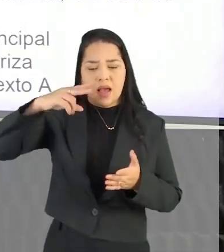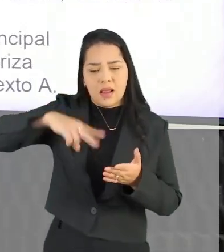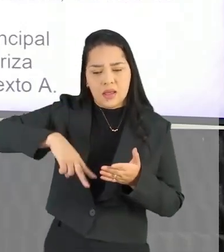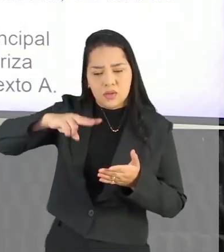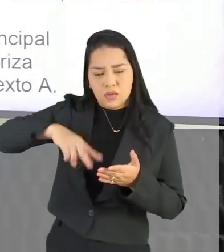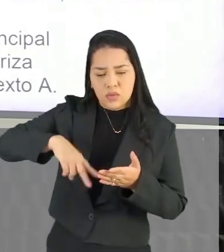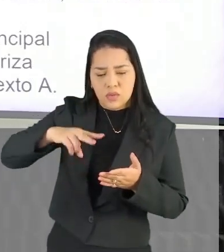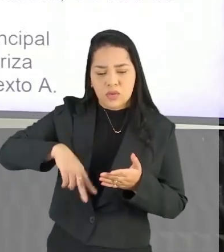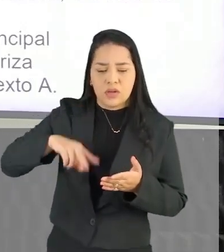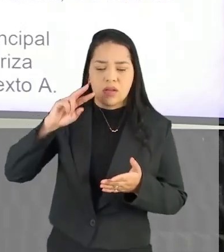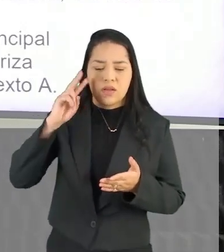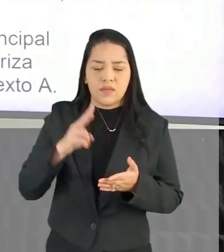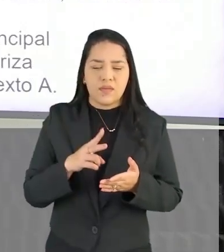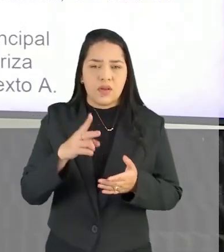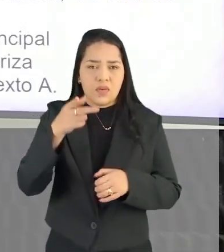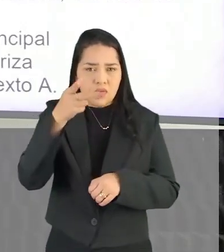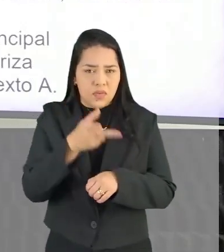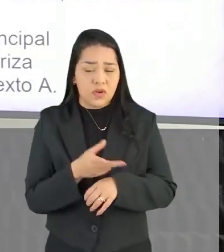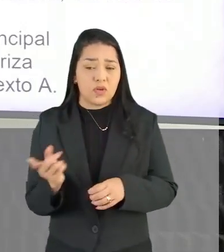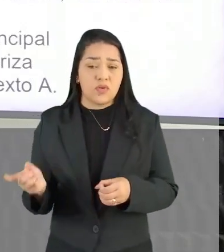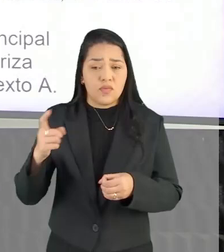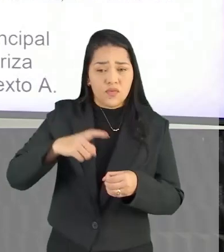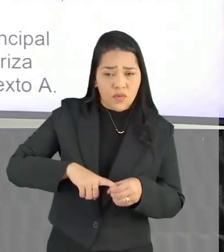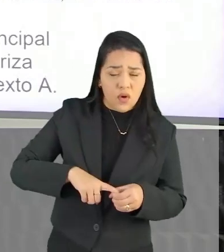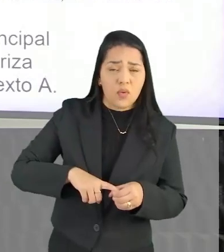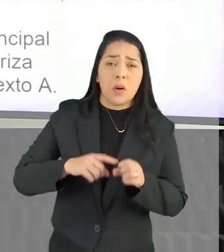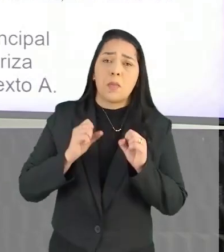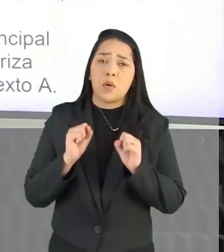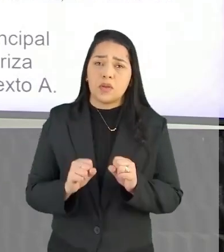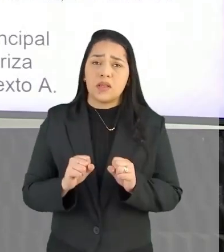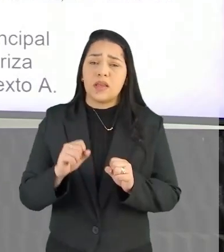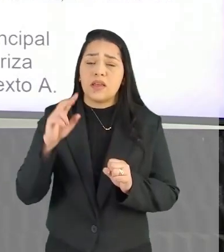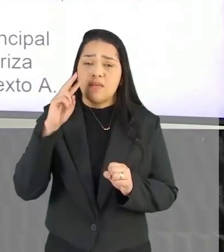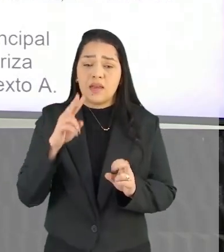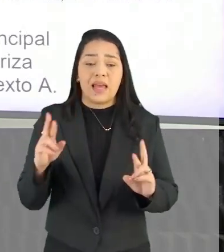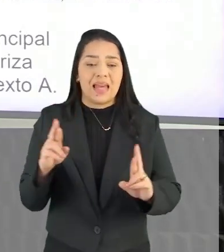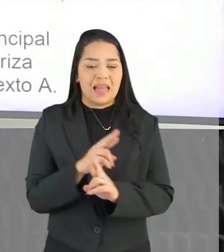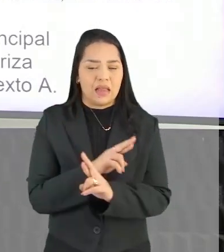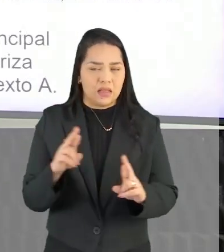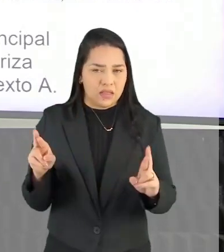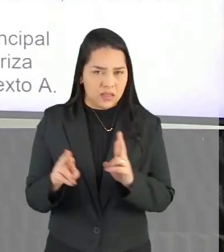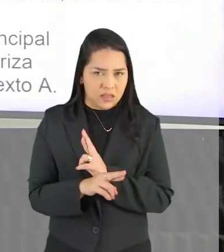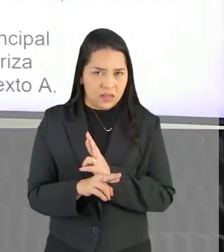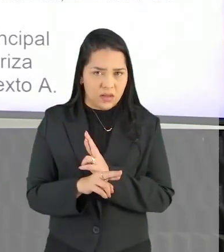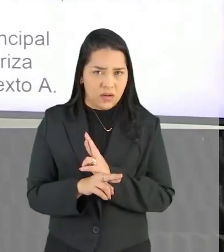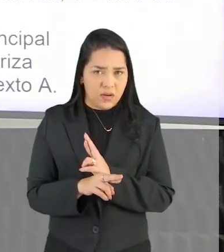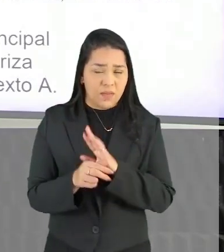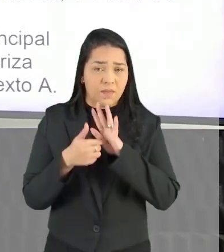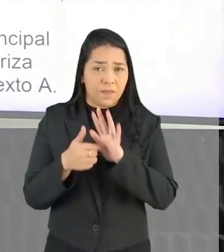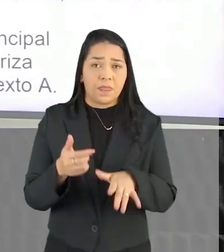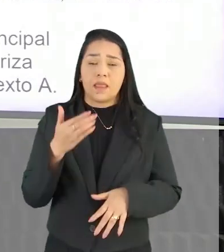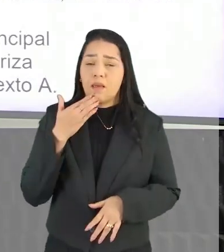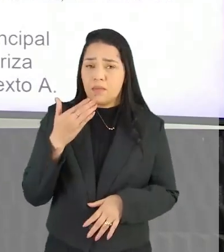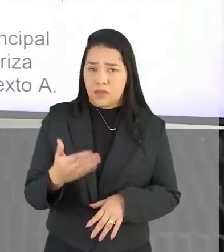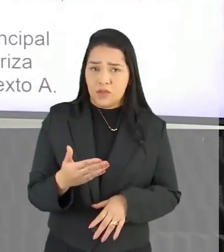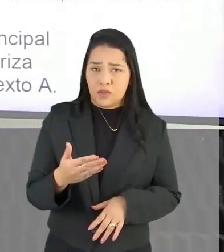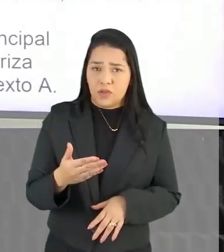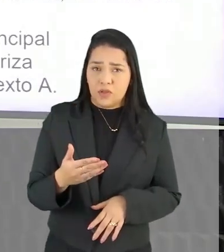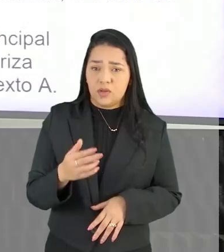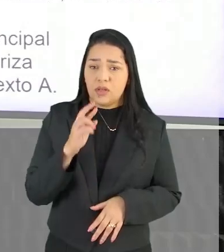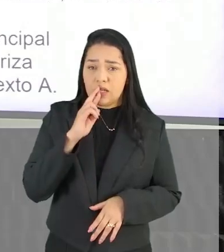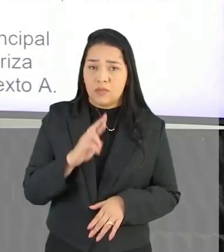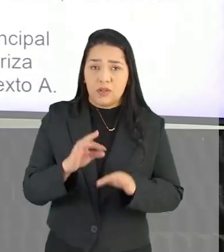alternativa. Vocês vão pausar o vídeo. Voltem lá nos textos Para poder verificar a relação que o enunciado está pedindo Para a gente chegar no